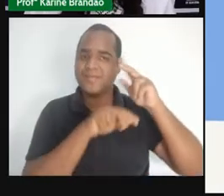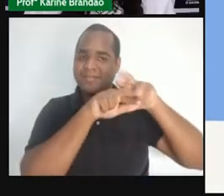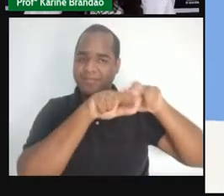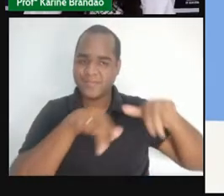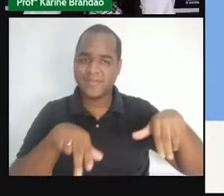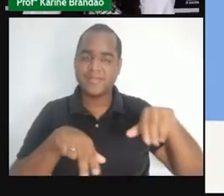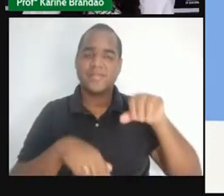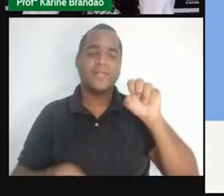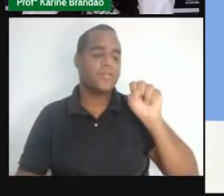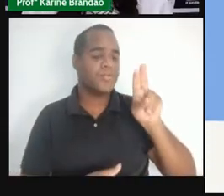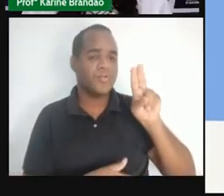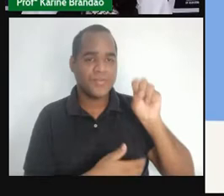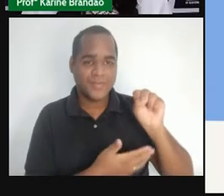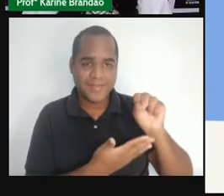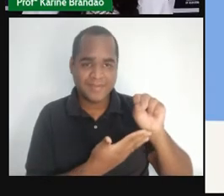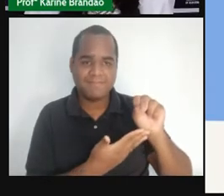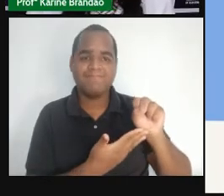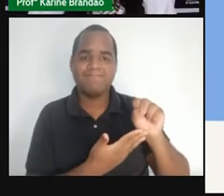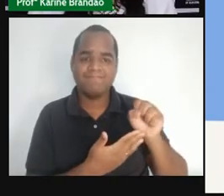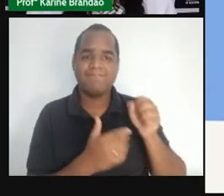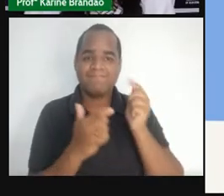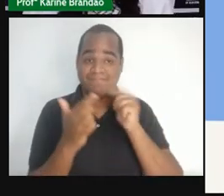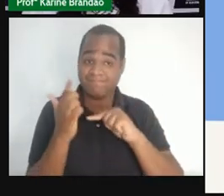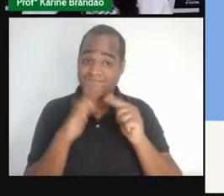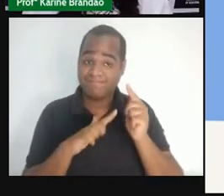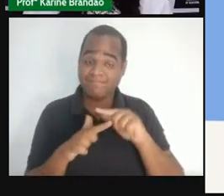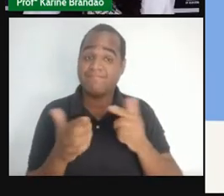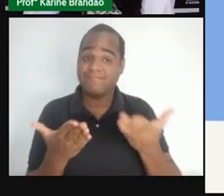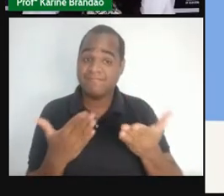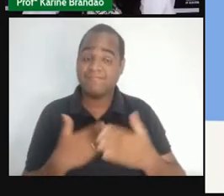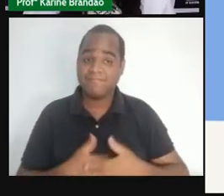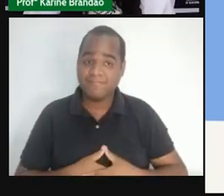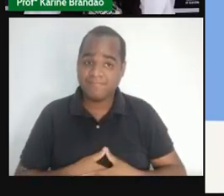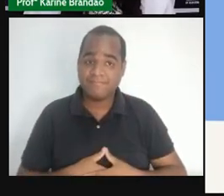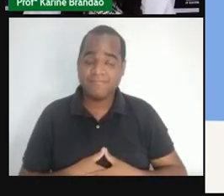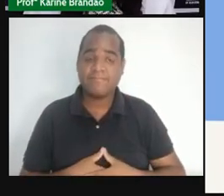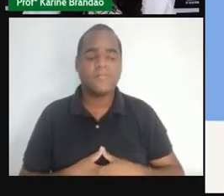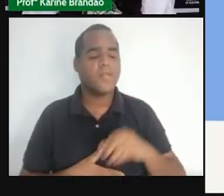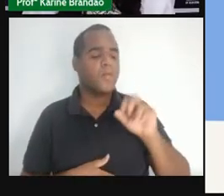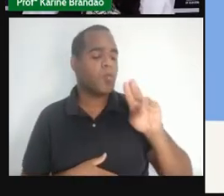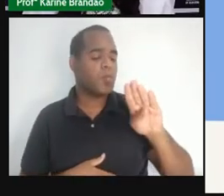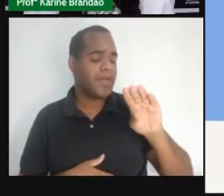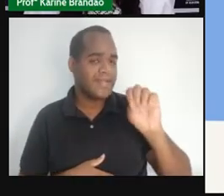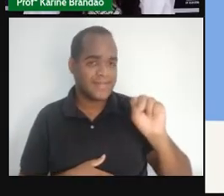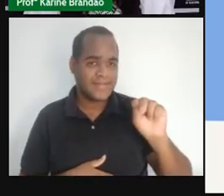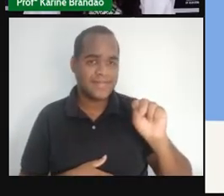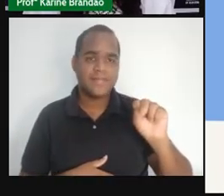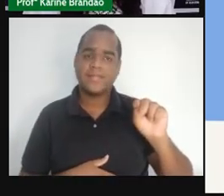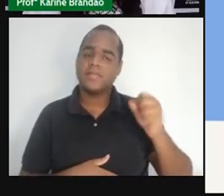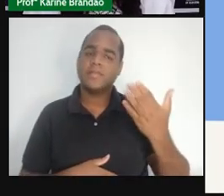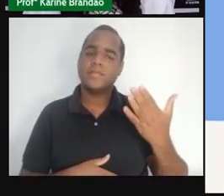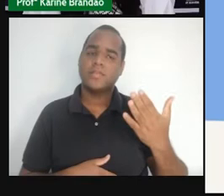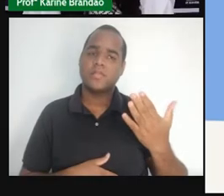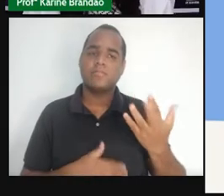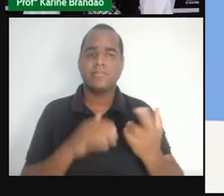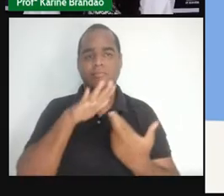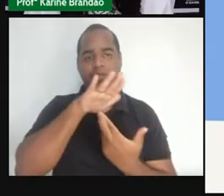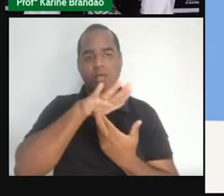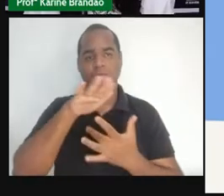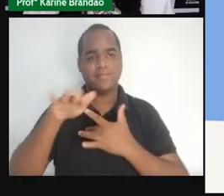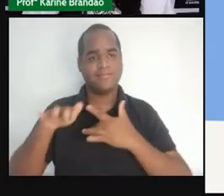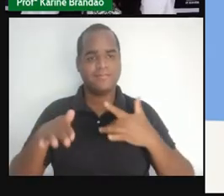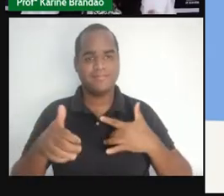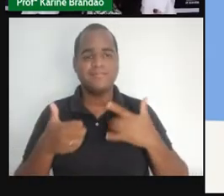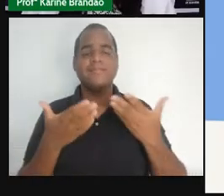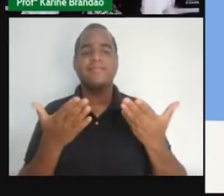desses órgãos públicos, né? Do sistema único de saúde, as UBSs, né? Os postos de saúde que nós temos,